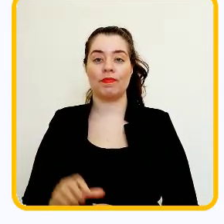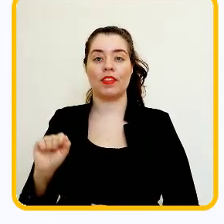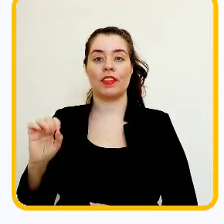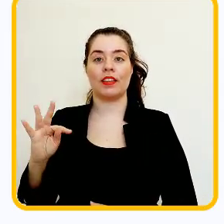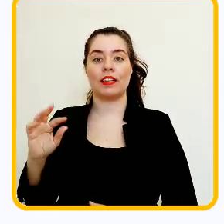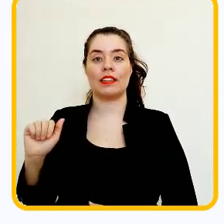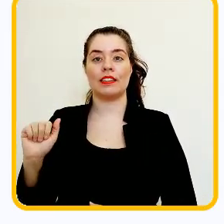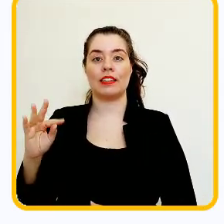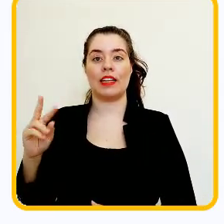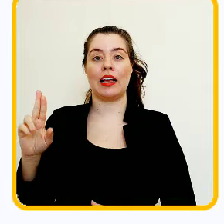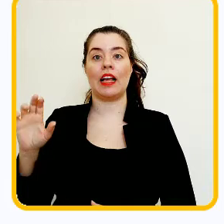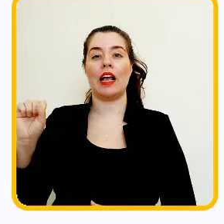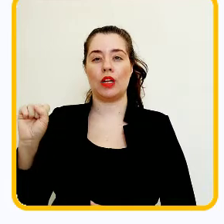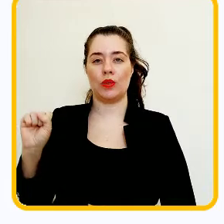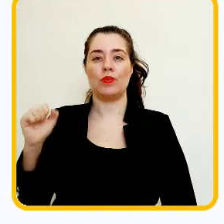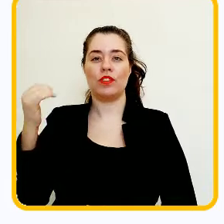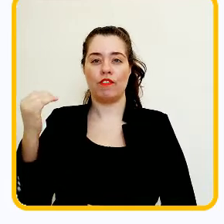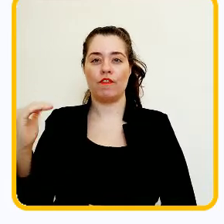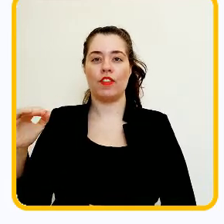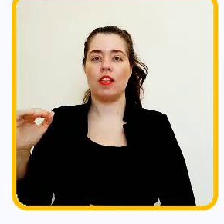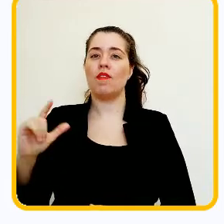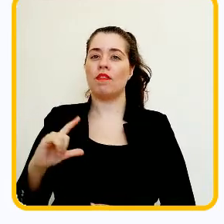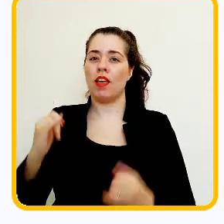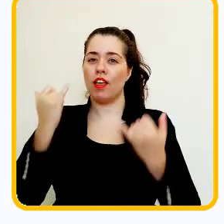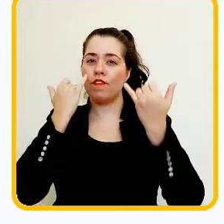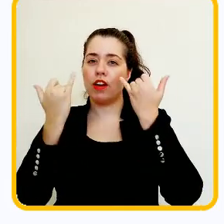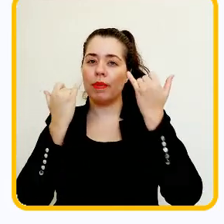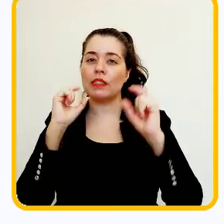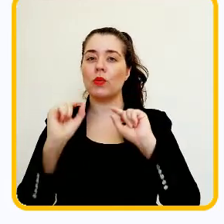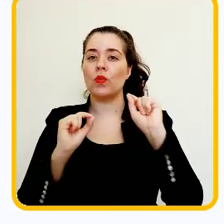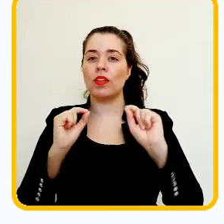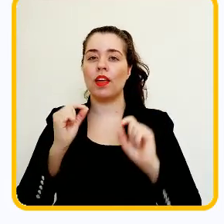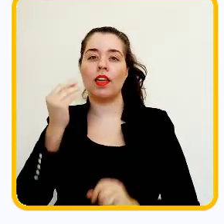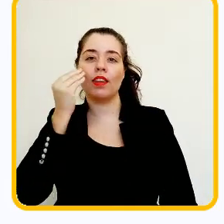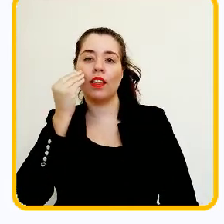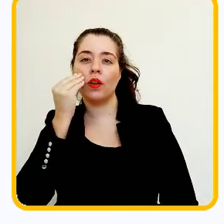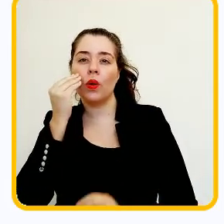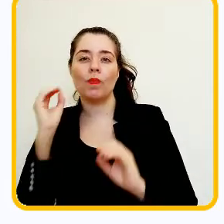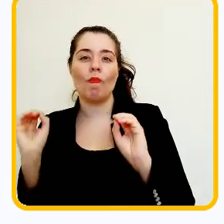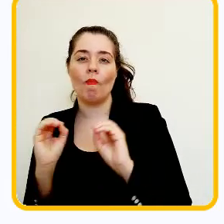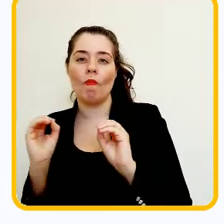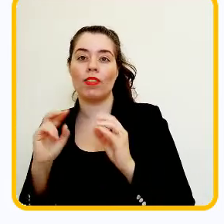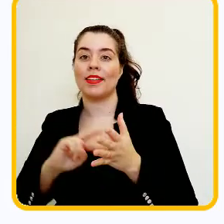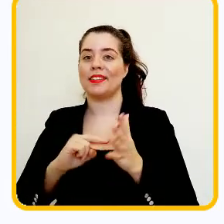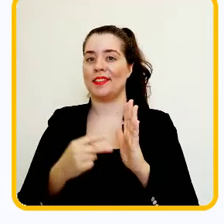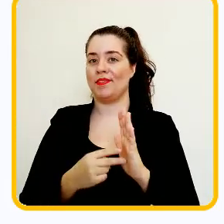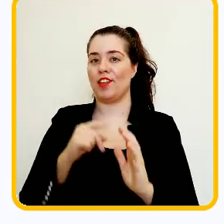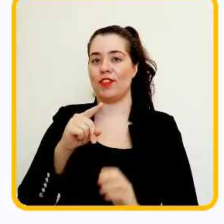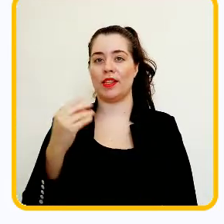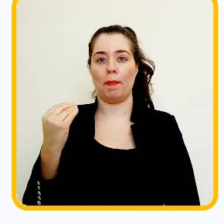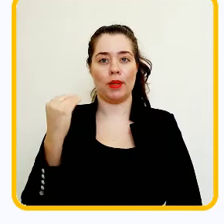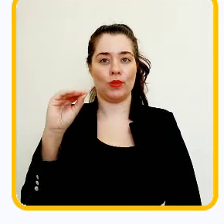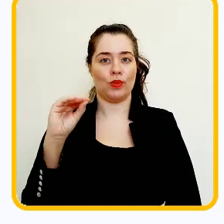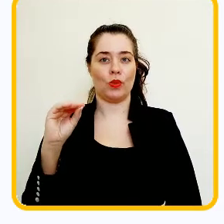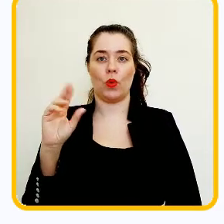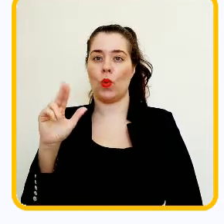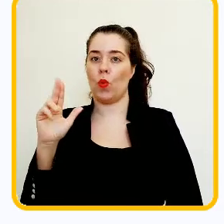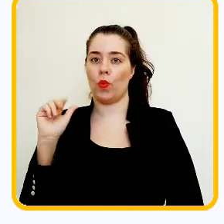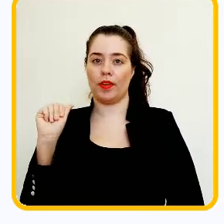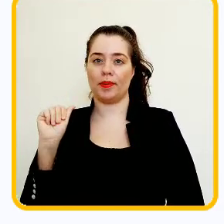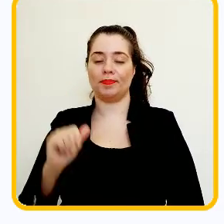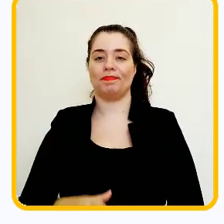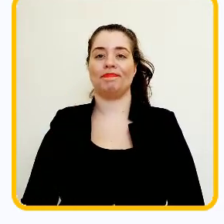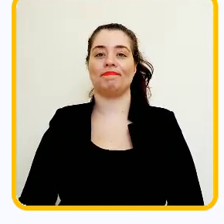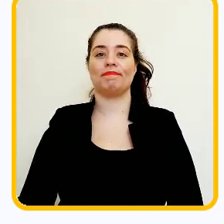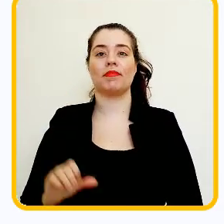Em status de envio, as informações de nenhuma tentativa significa que você ainda não postou nenhuma vez.